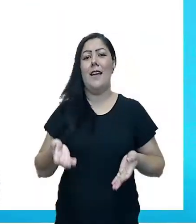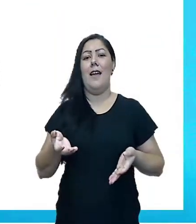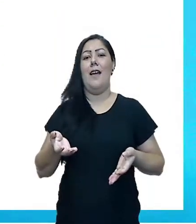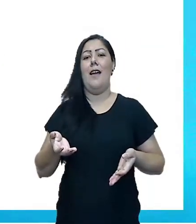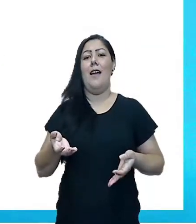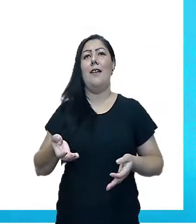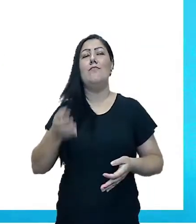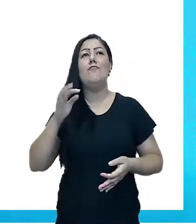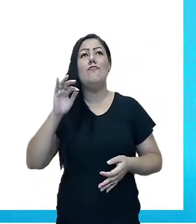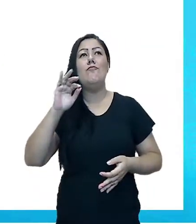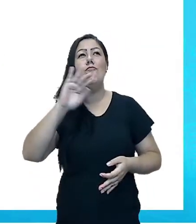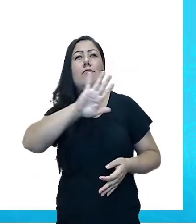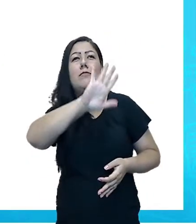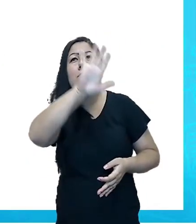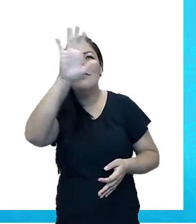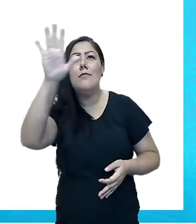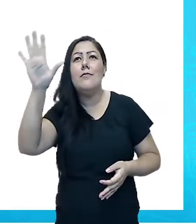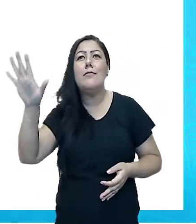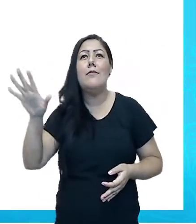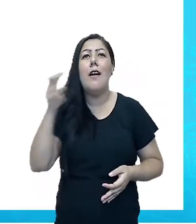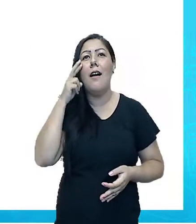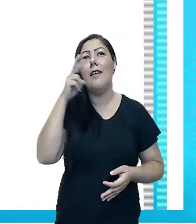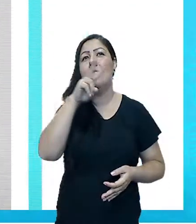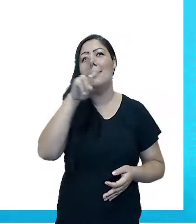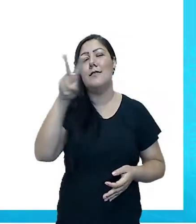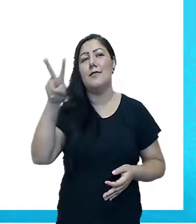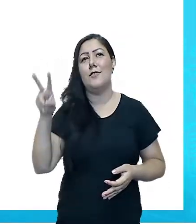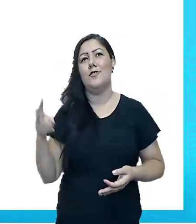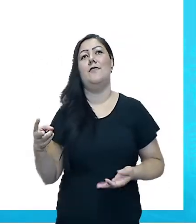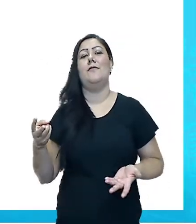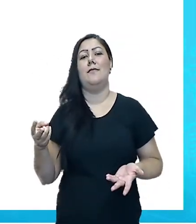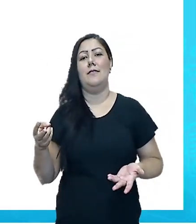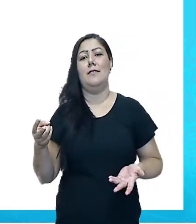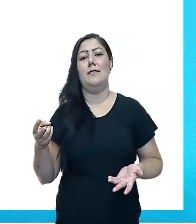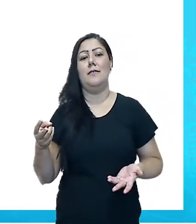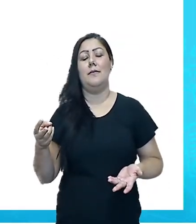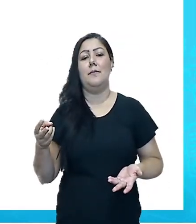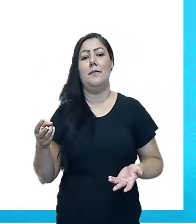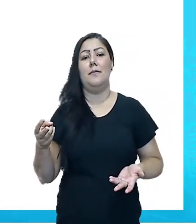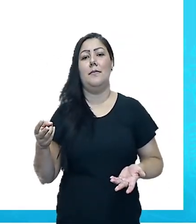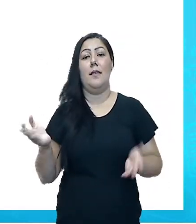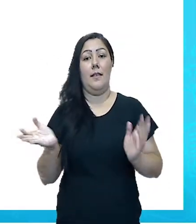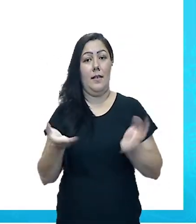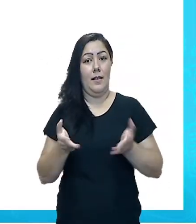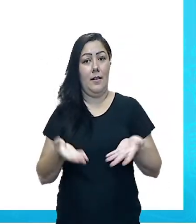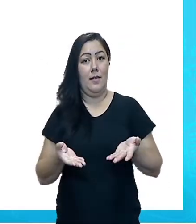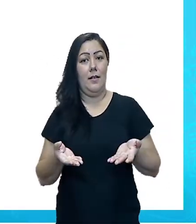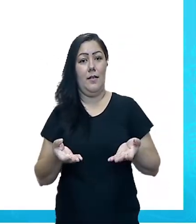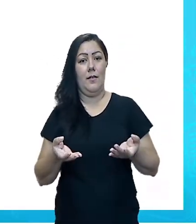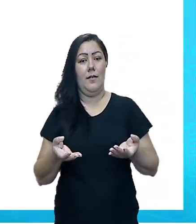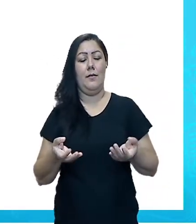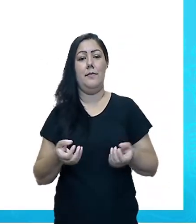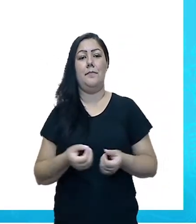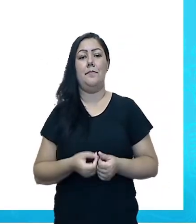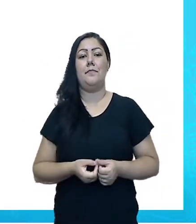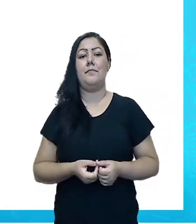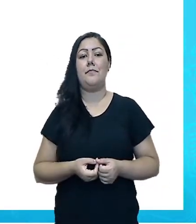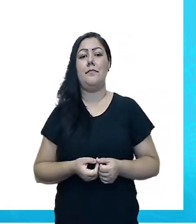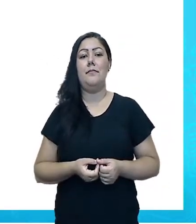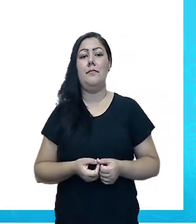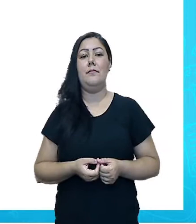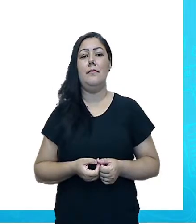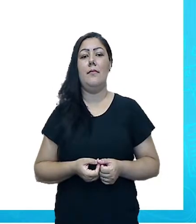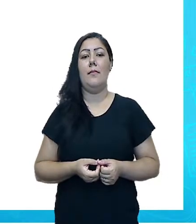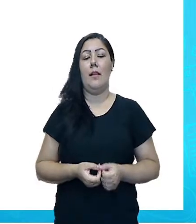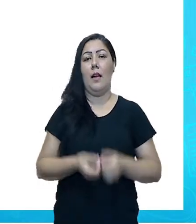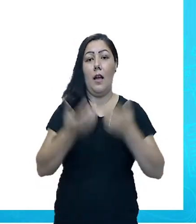Nós vamos falar aí, falamos sobre o espaço geográfico. E a ação da natureza e a ação